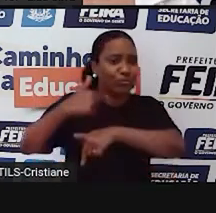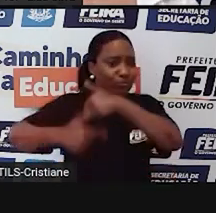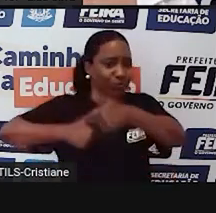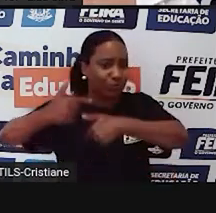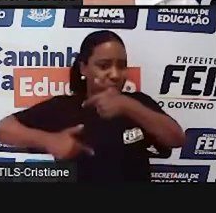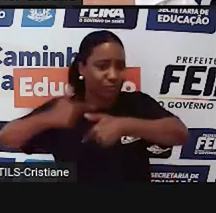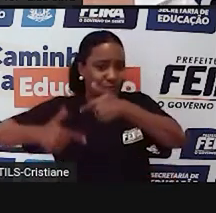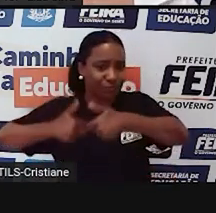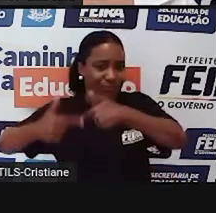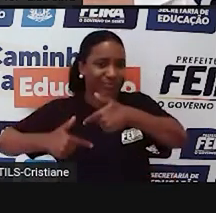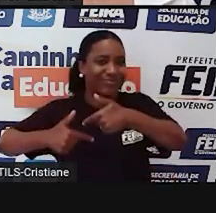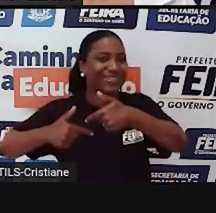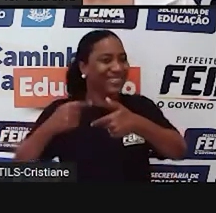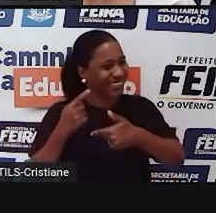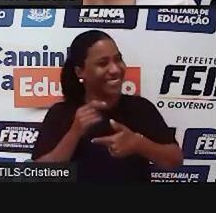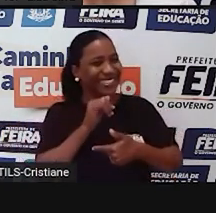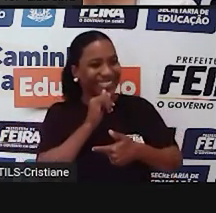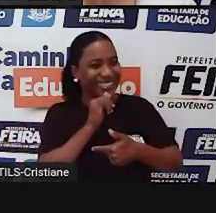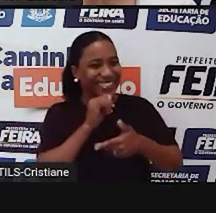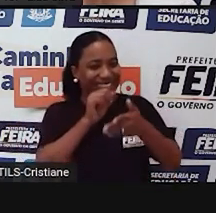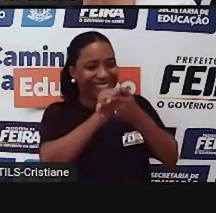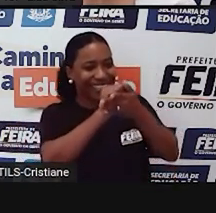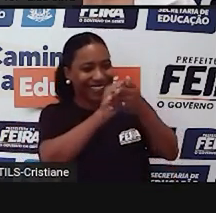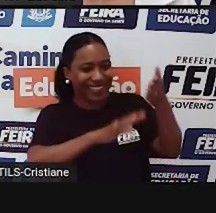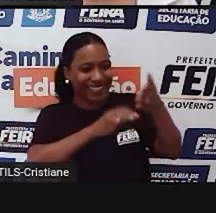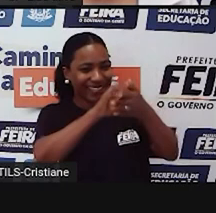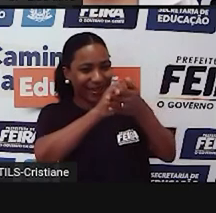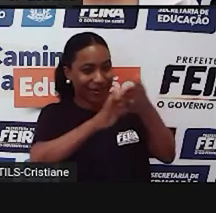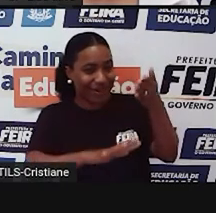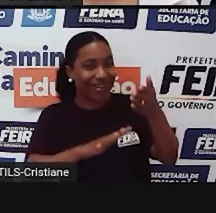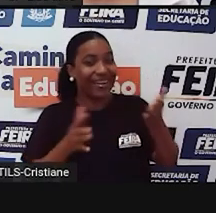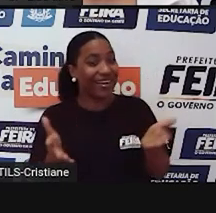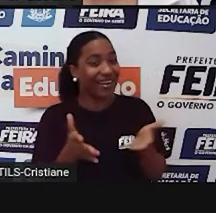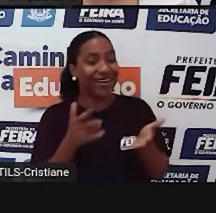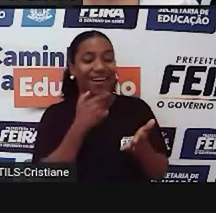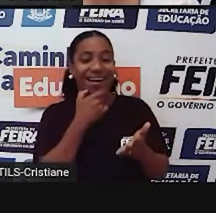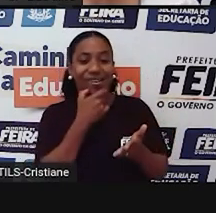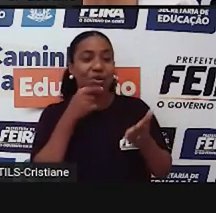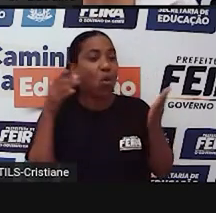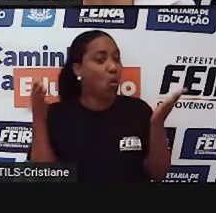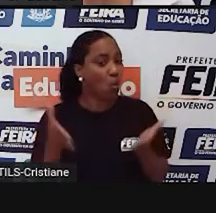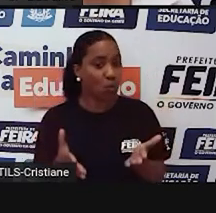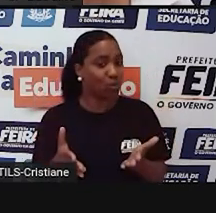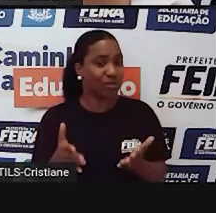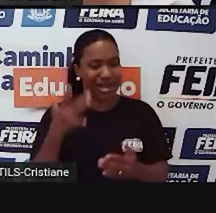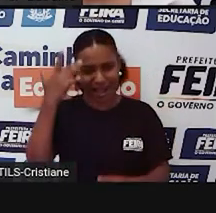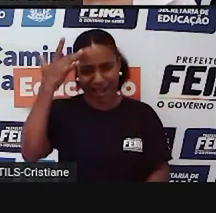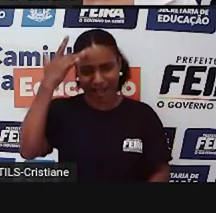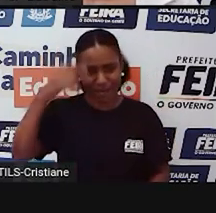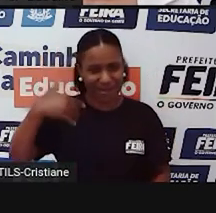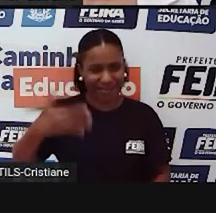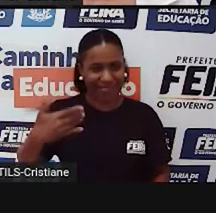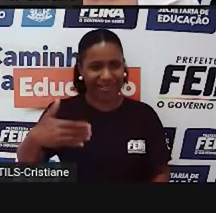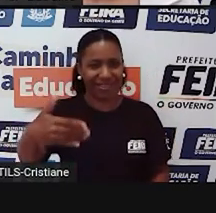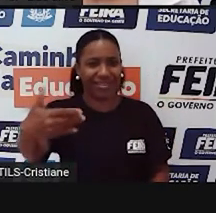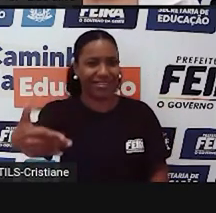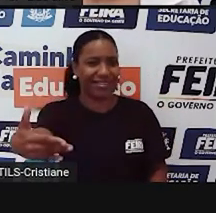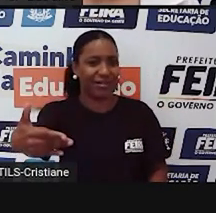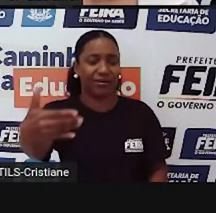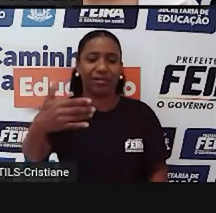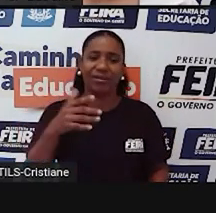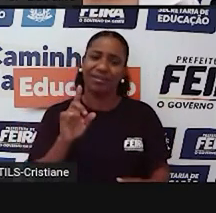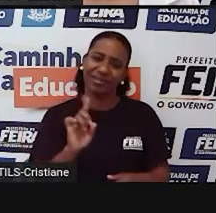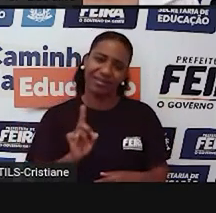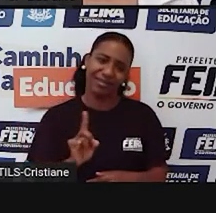fazer atividade em inglês para amanhã, certo? Já passa hoje. Não deixe para amanhã. Por quê? A gente não deve